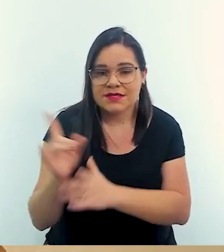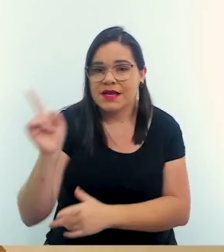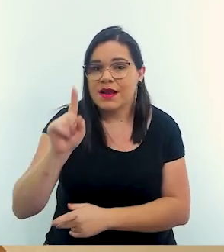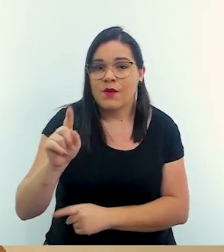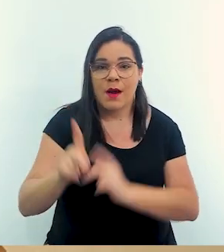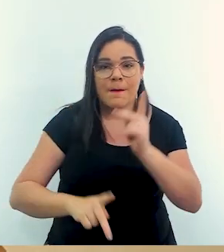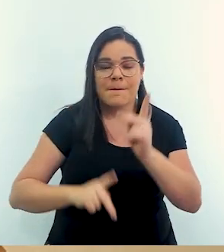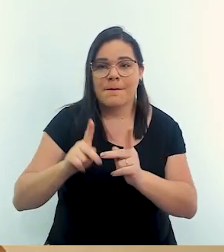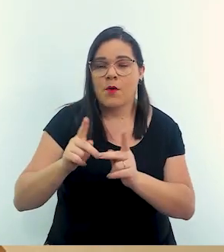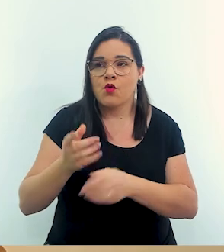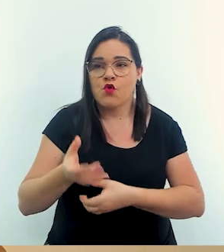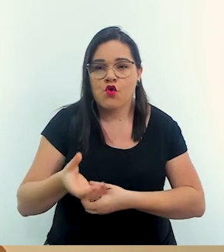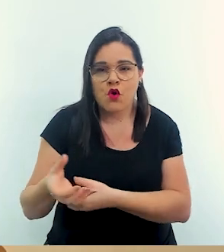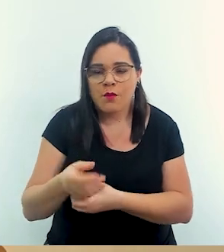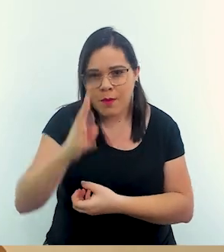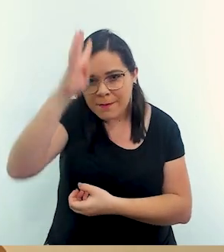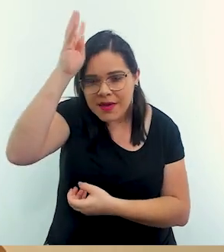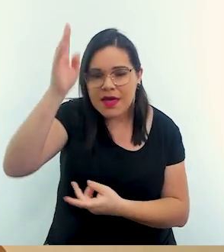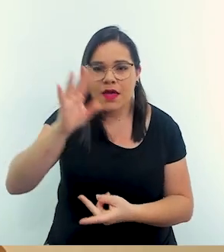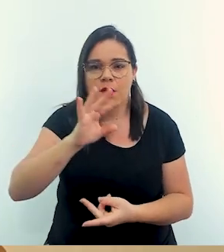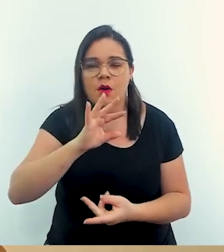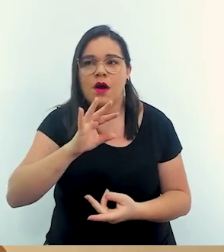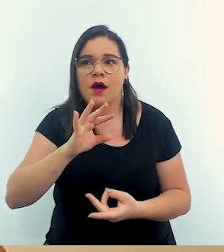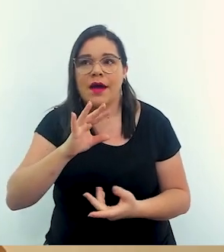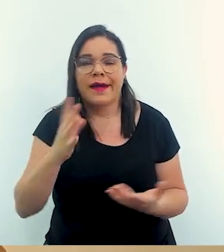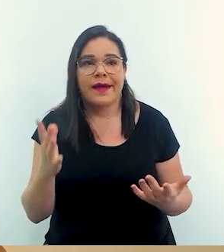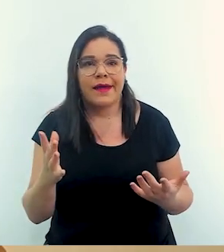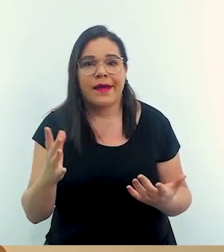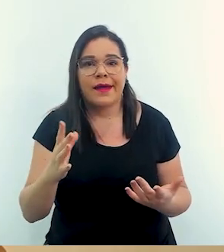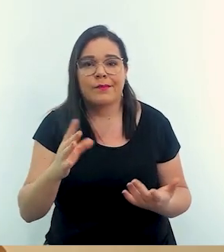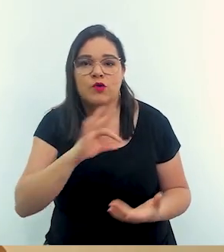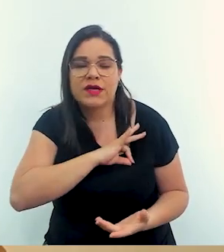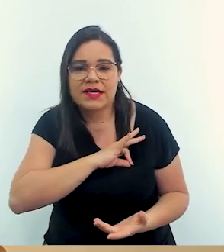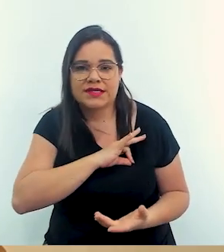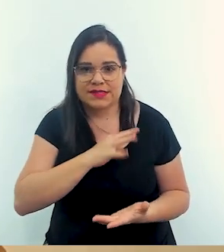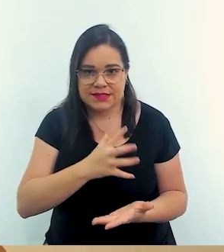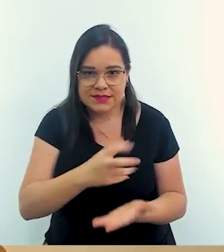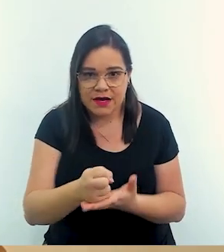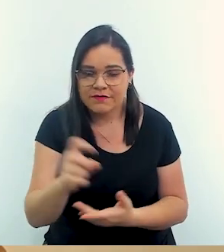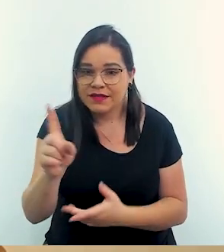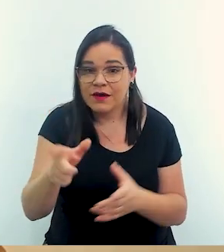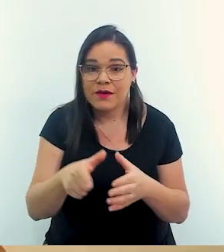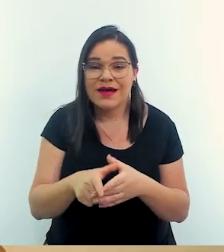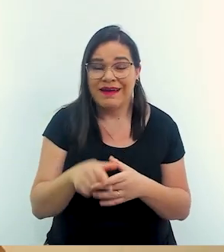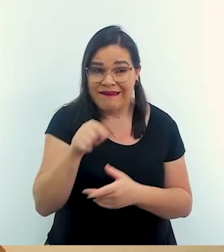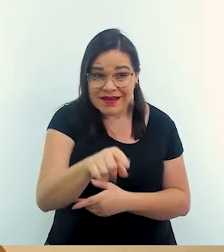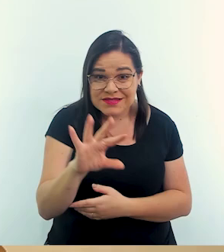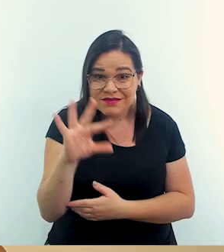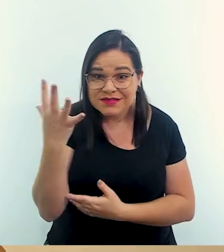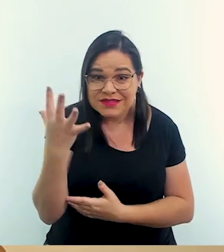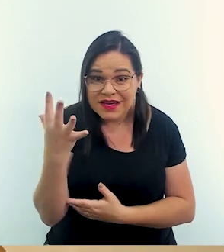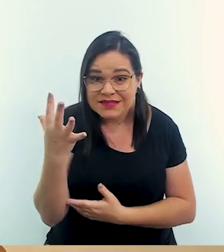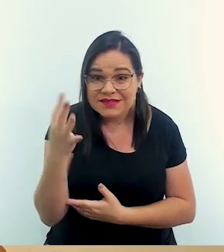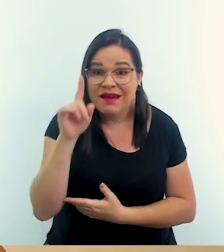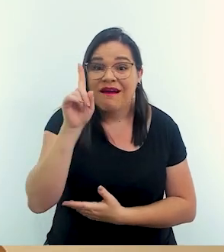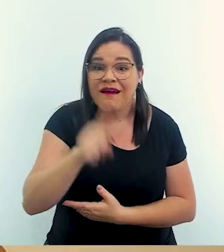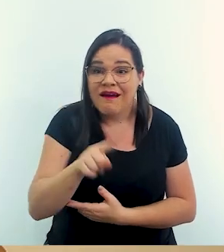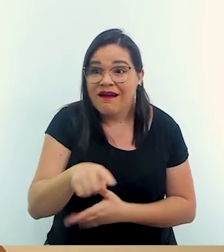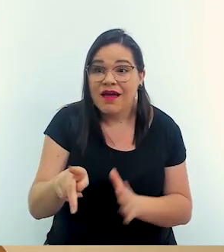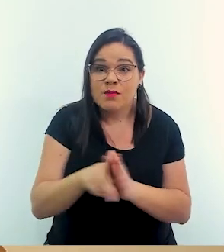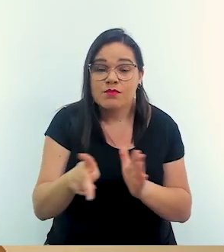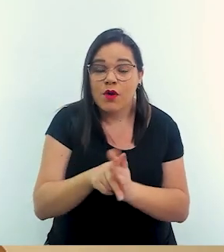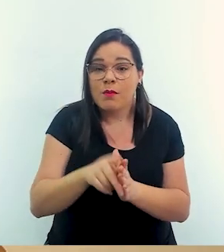eles não são feitos pelo corpo de bombeiros pela polícia pelo SAMU ele é feito pelo vizinho porque o quartel do bombeiro Lia ele foi